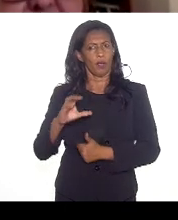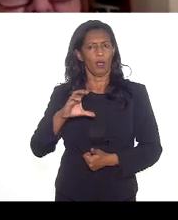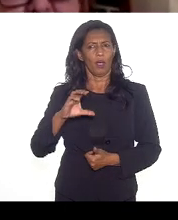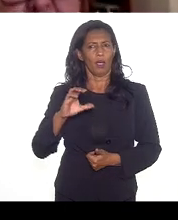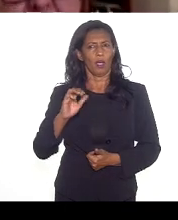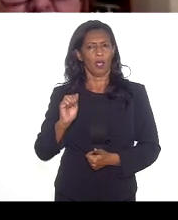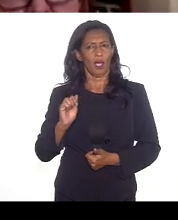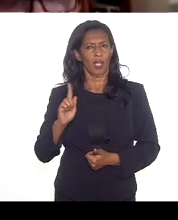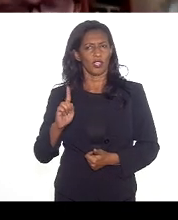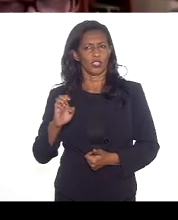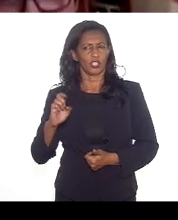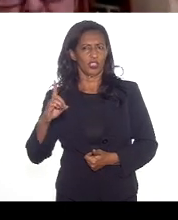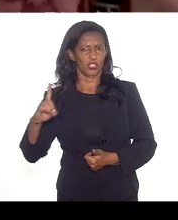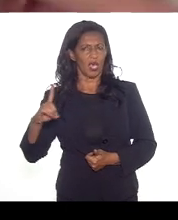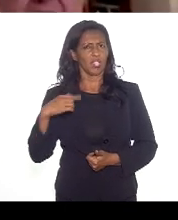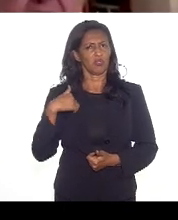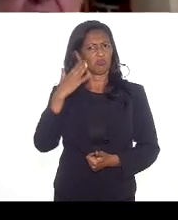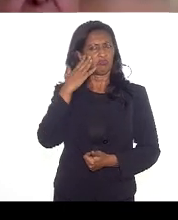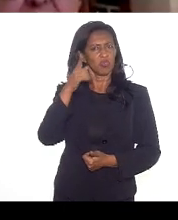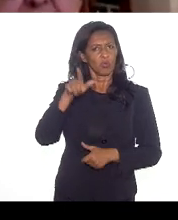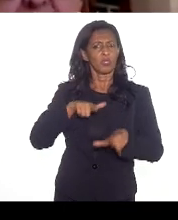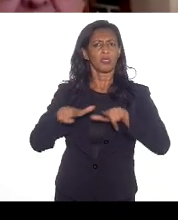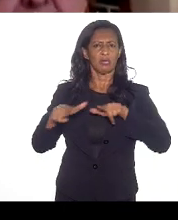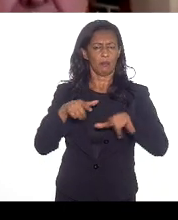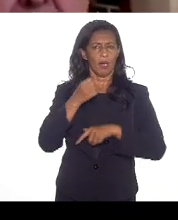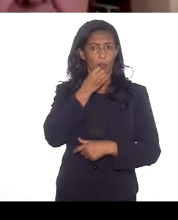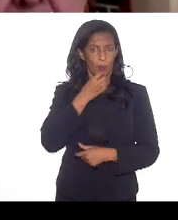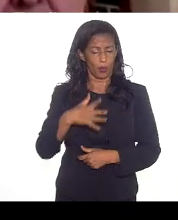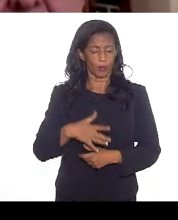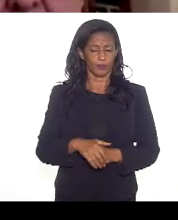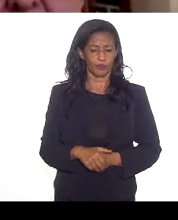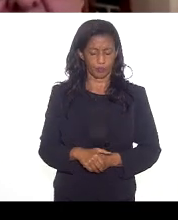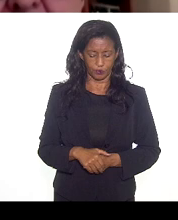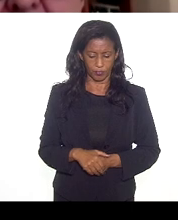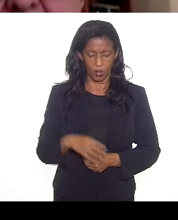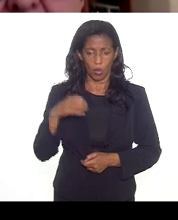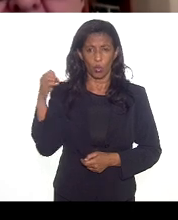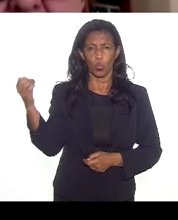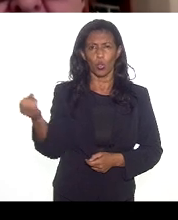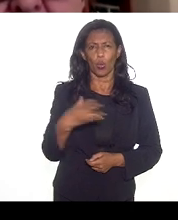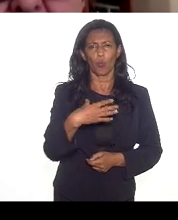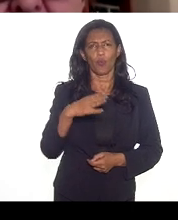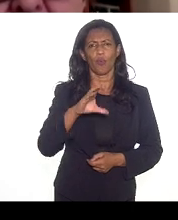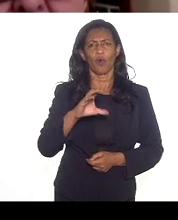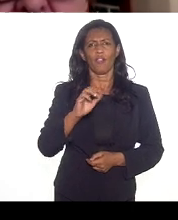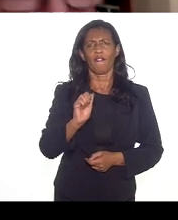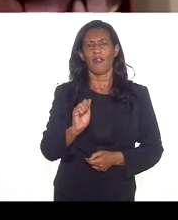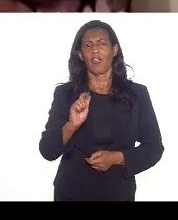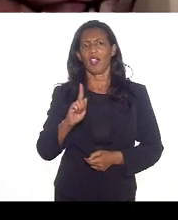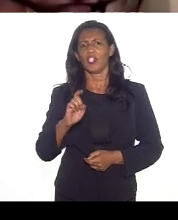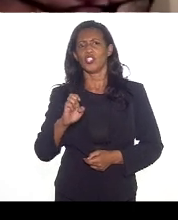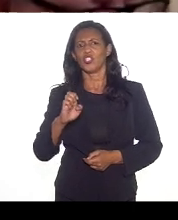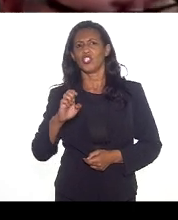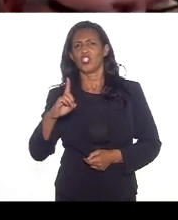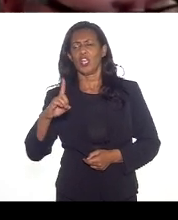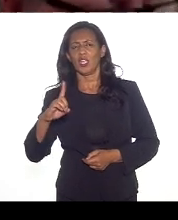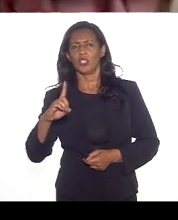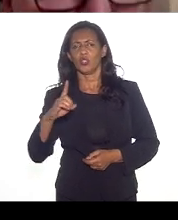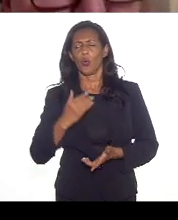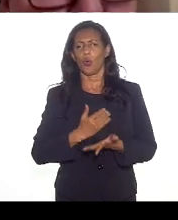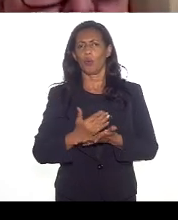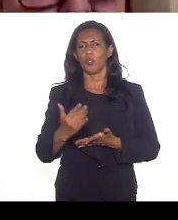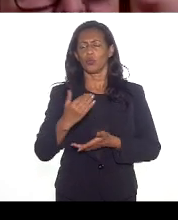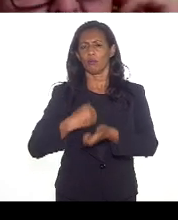sei que o senhor tem trabalhos muito bons sobre isso, sobre o novo Caged, que começou a partir do ano